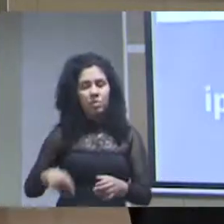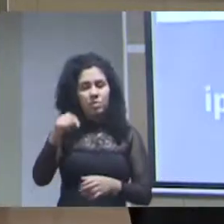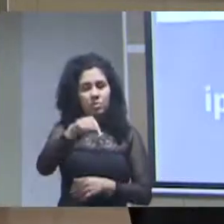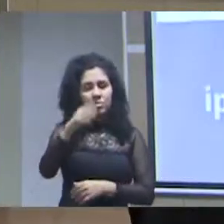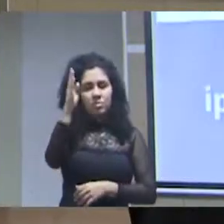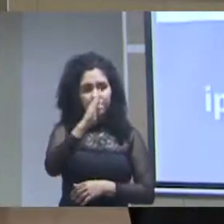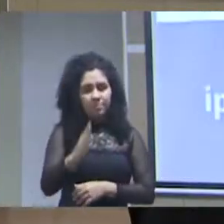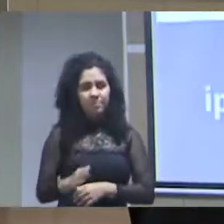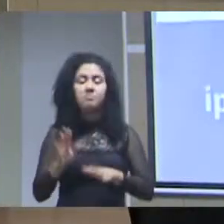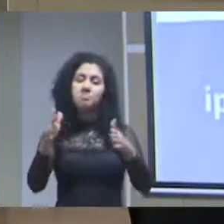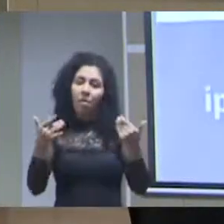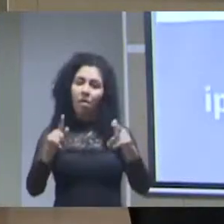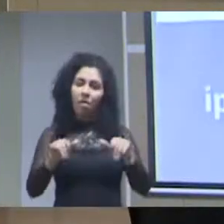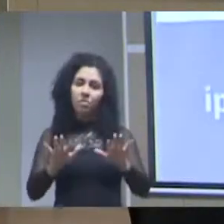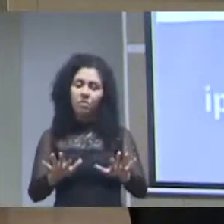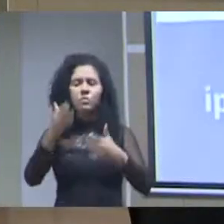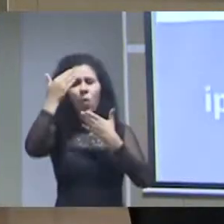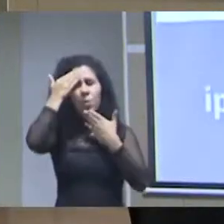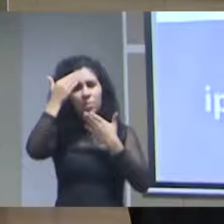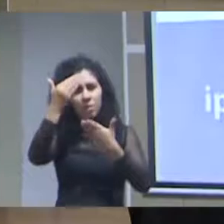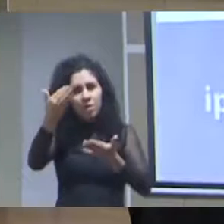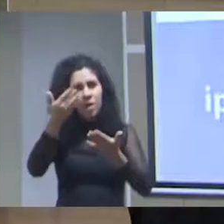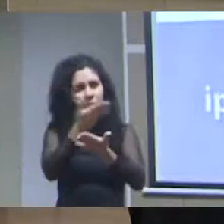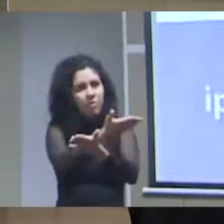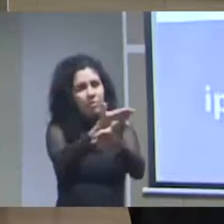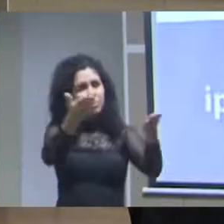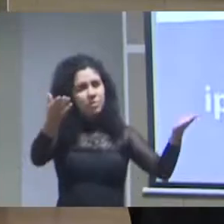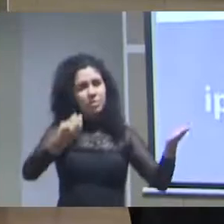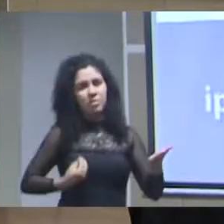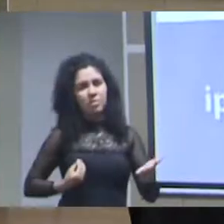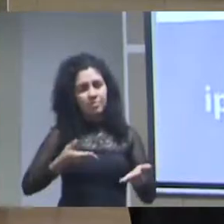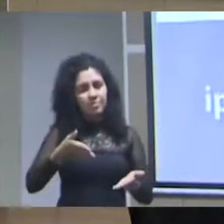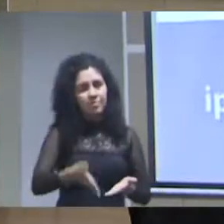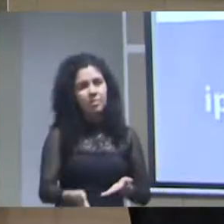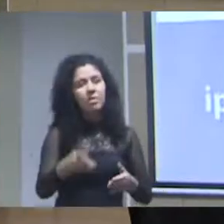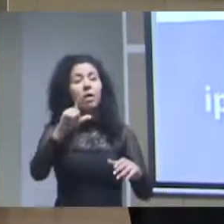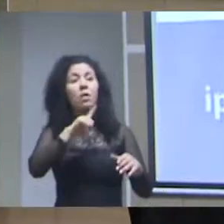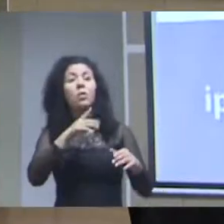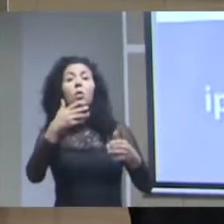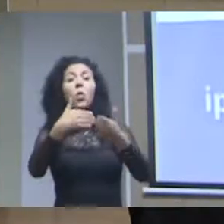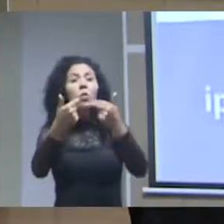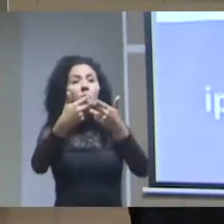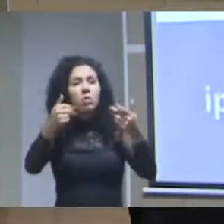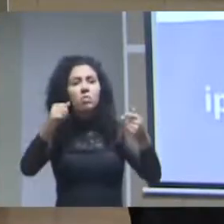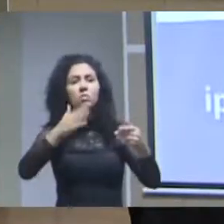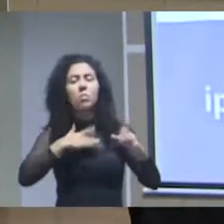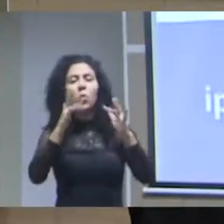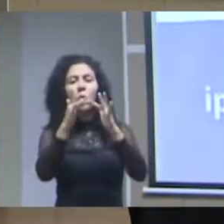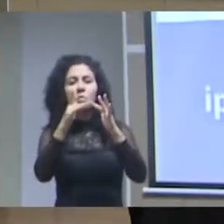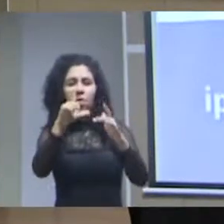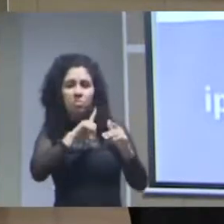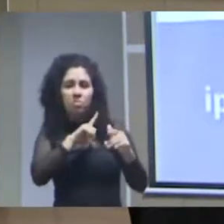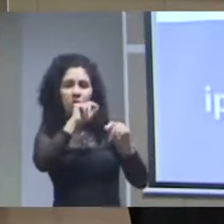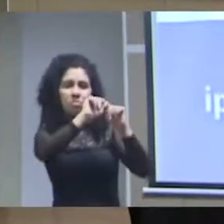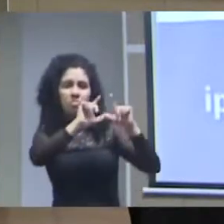é isso obrigado por todos e está aqui o contato do IPEA